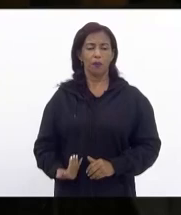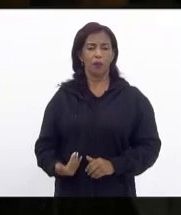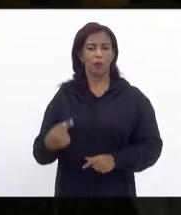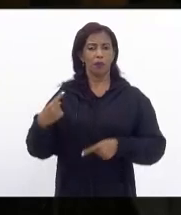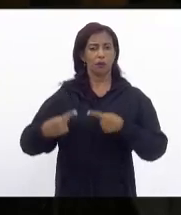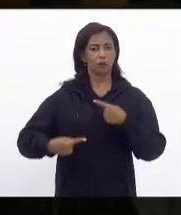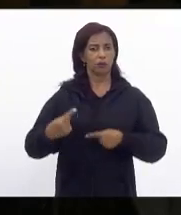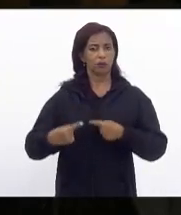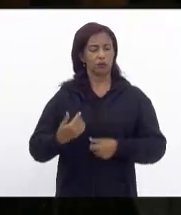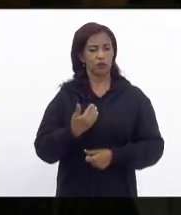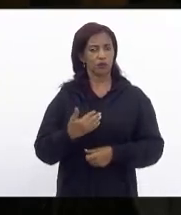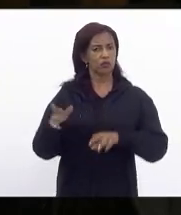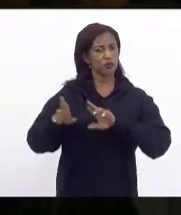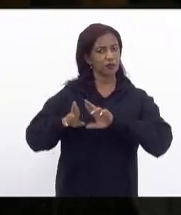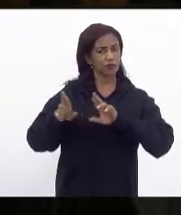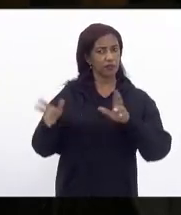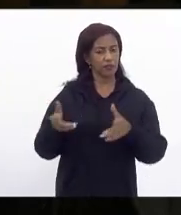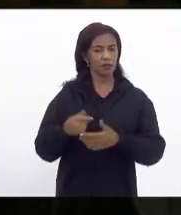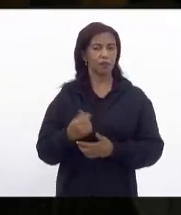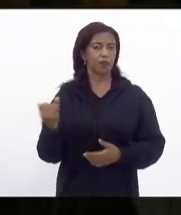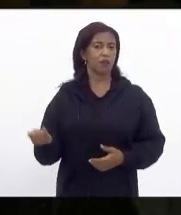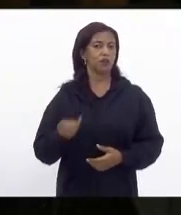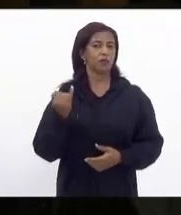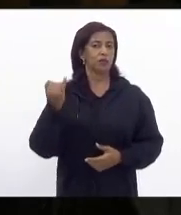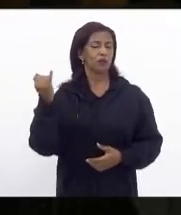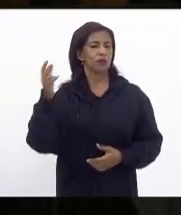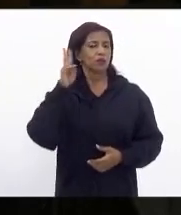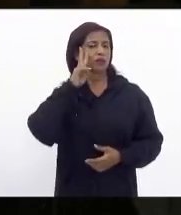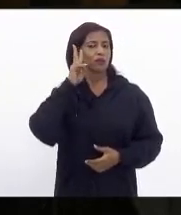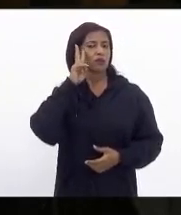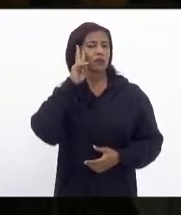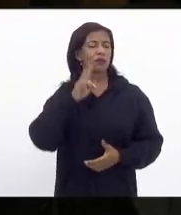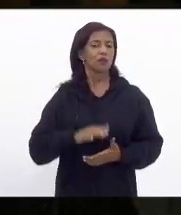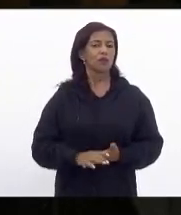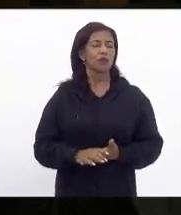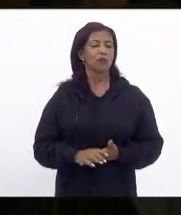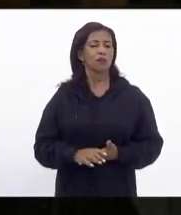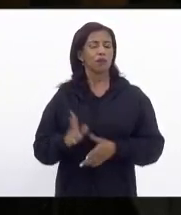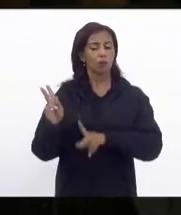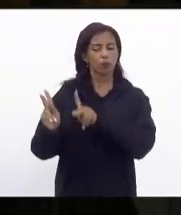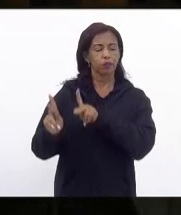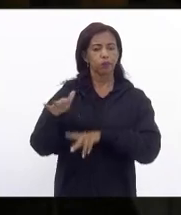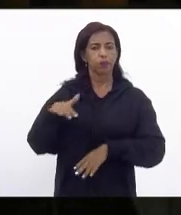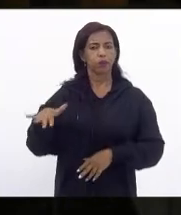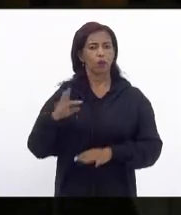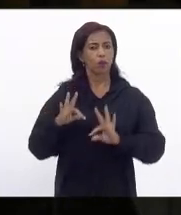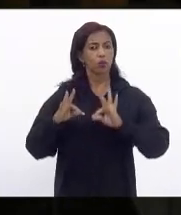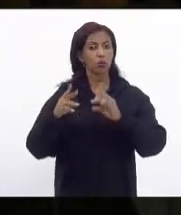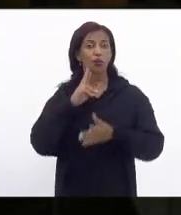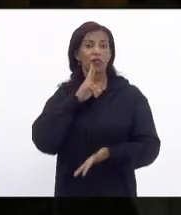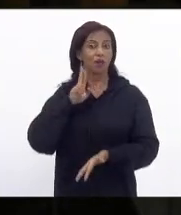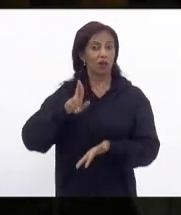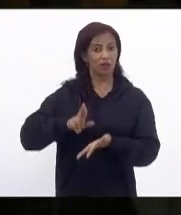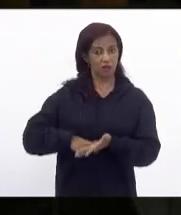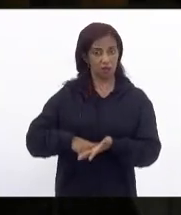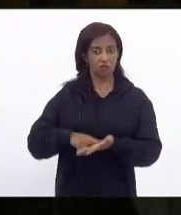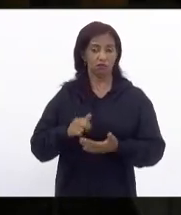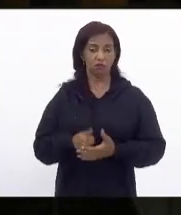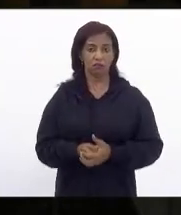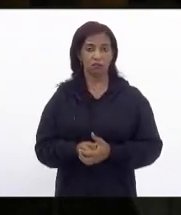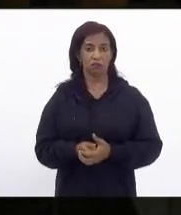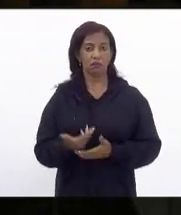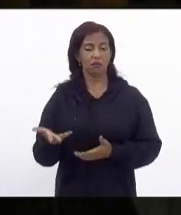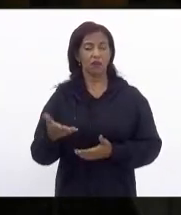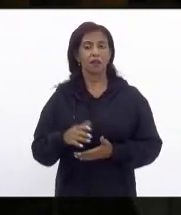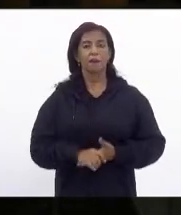políticas públicas diferenciado pela sua importância histórica pela densidade populacional enfim por todas as razões inclusive no setor da